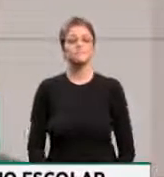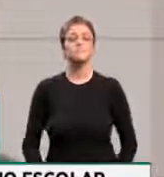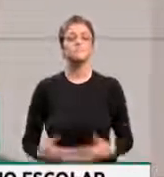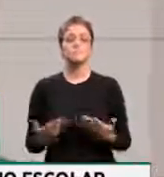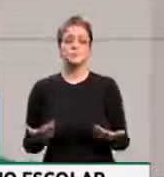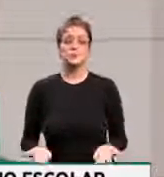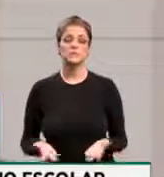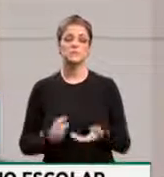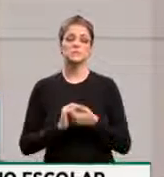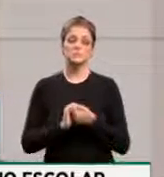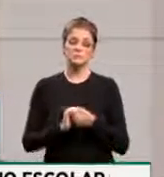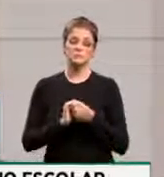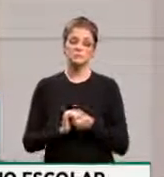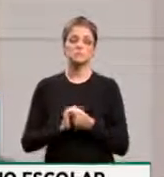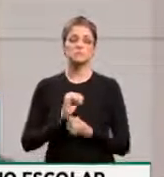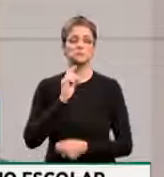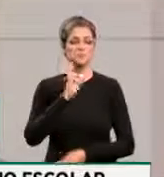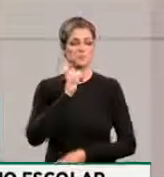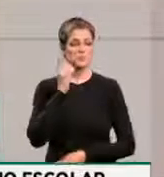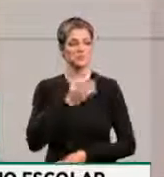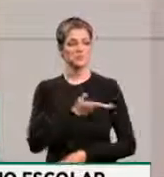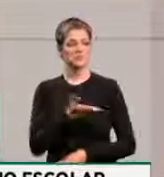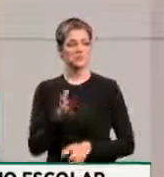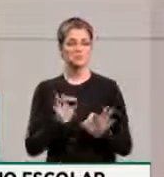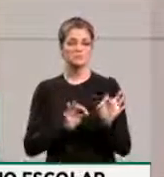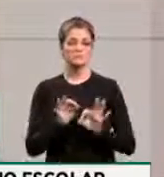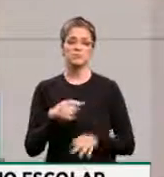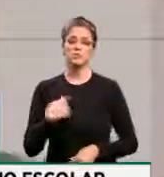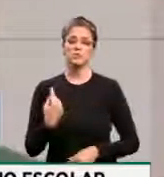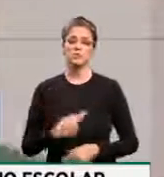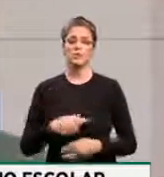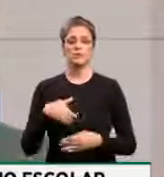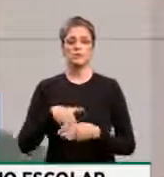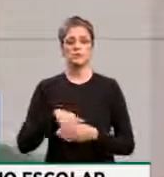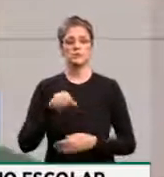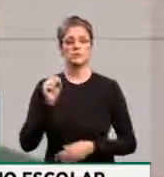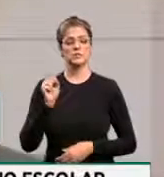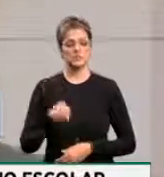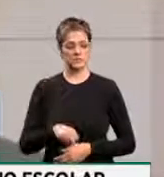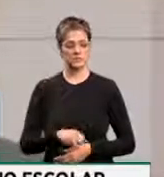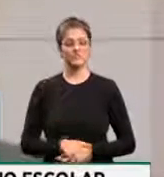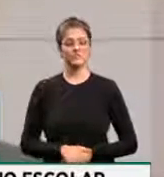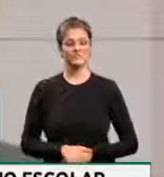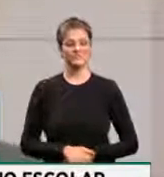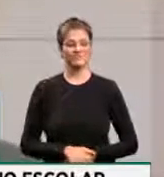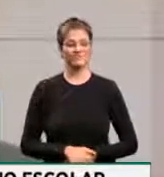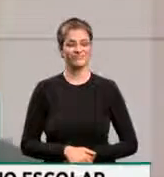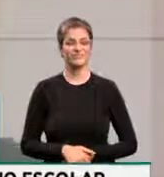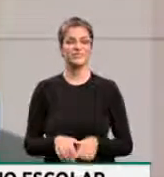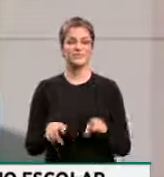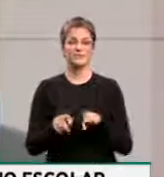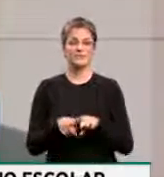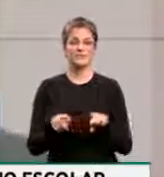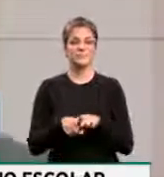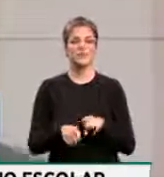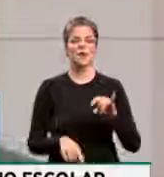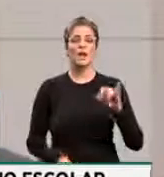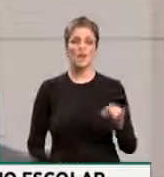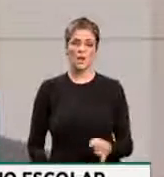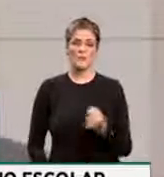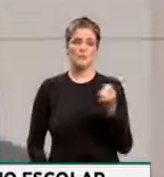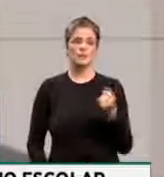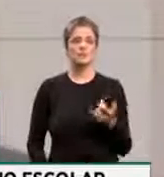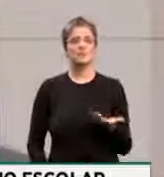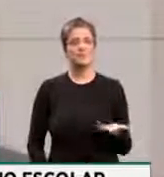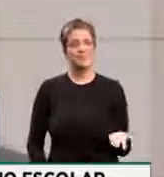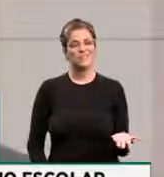Léo Moraes e todos os colegas do Podemos, o PSB votará sim, aproveitando o ensejo, presidente, para manifestar o